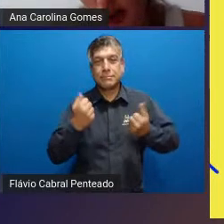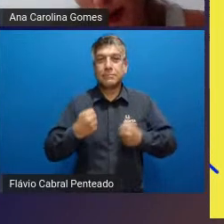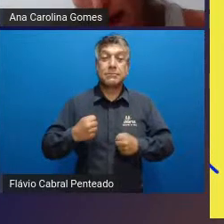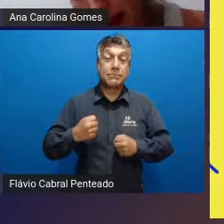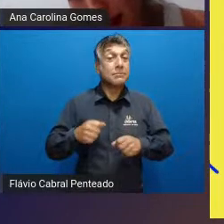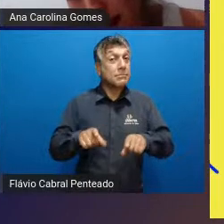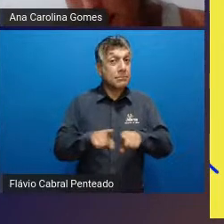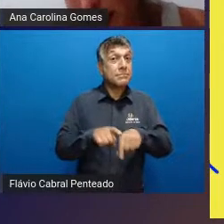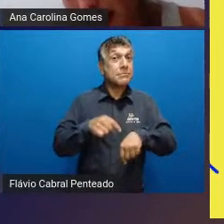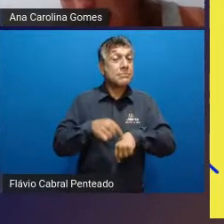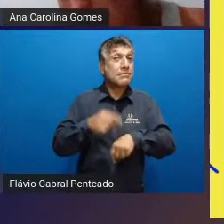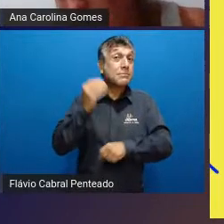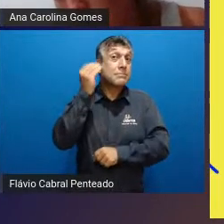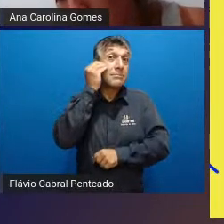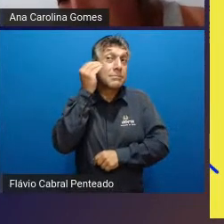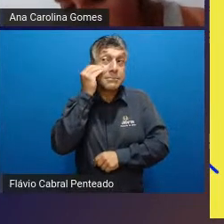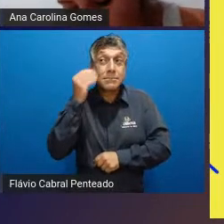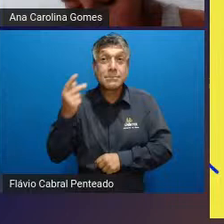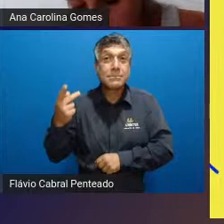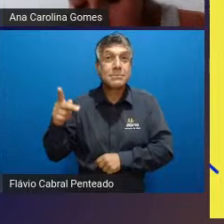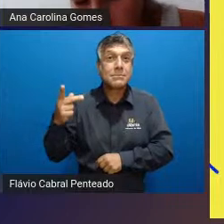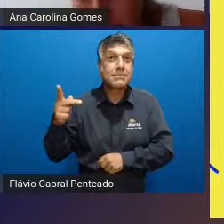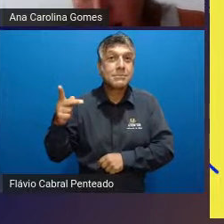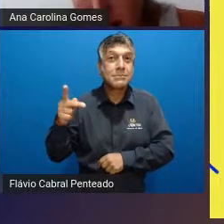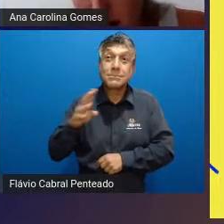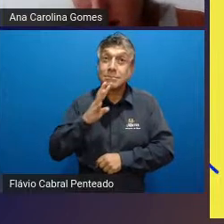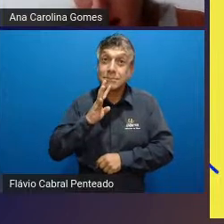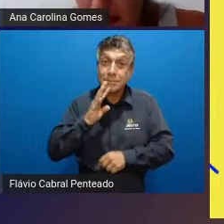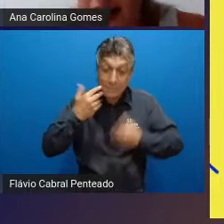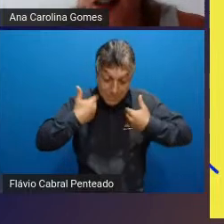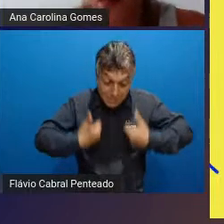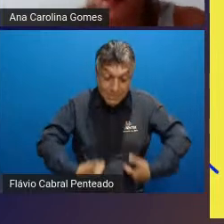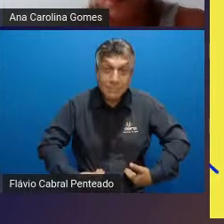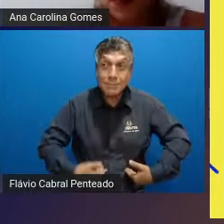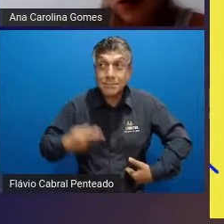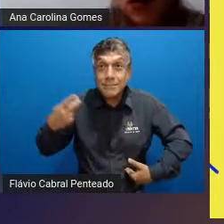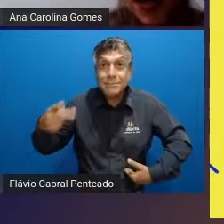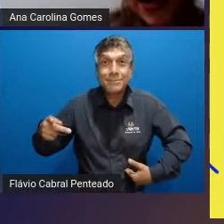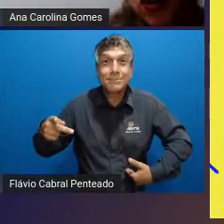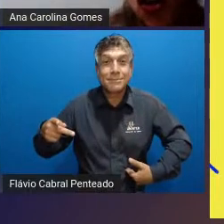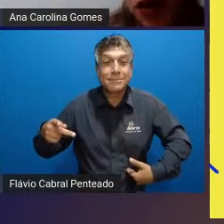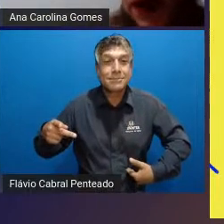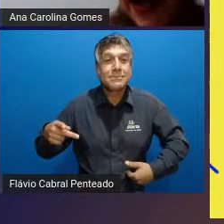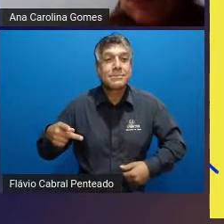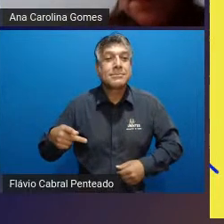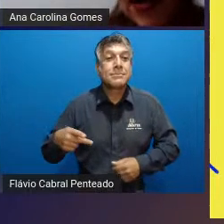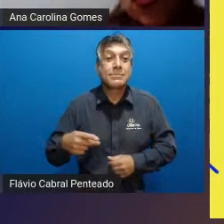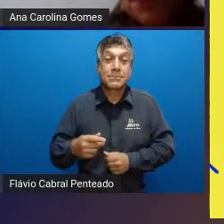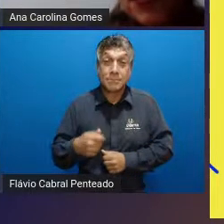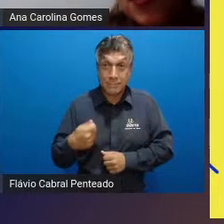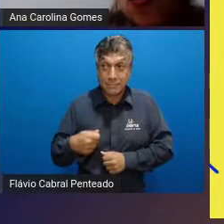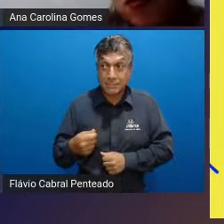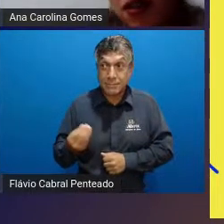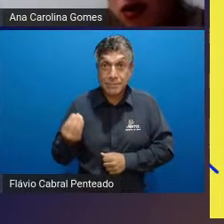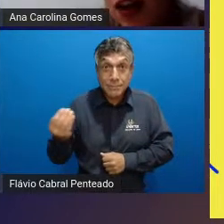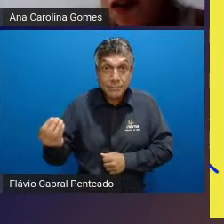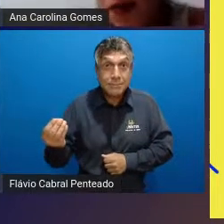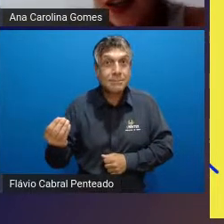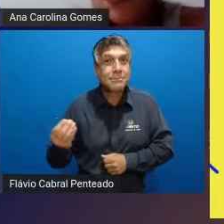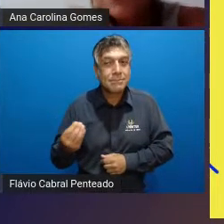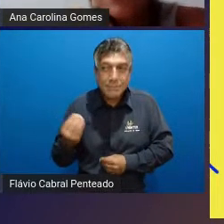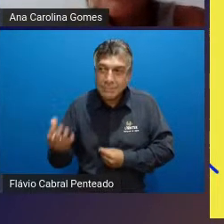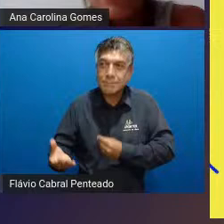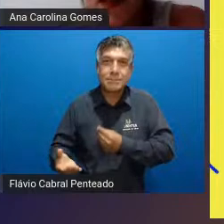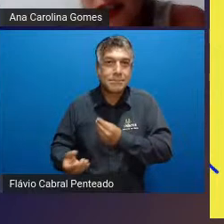momento de experimentação do próprio corpo isso sempre vai pra conseguir garantir pra ela uma prática prazerosa e